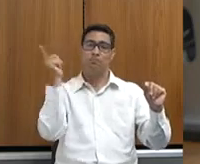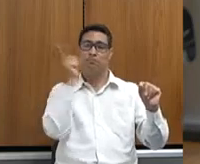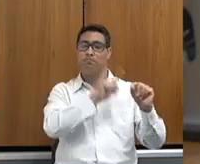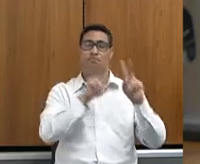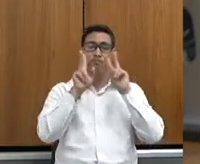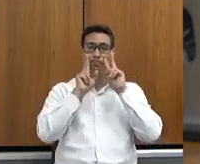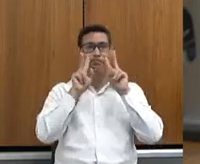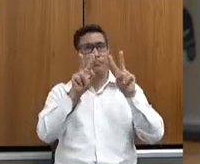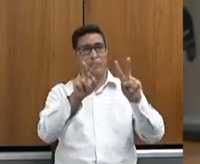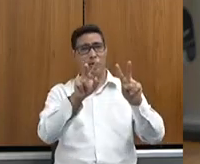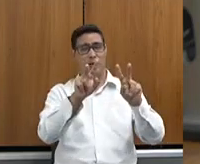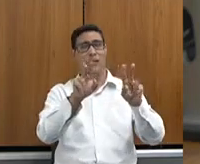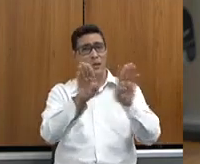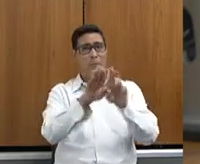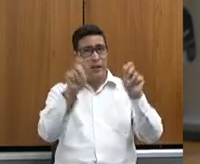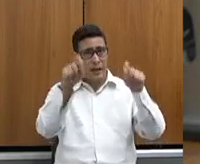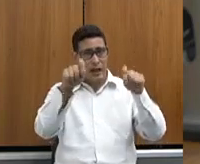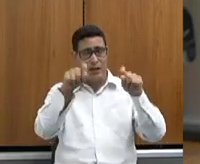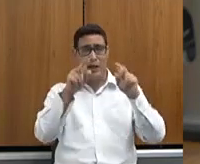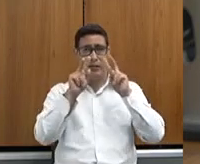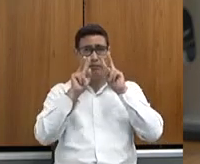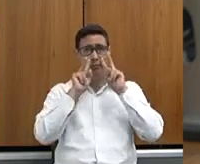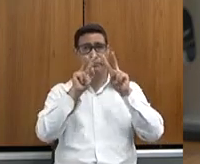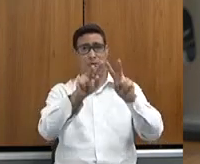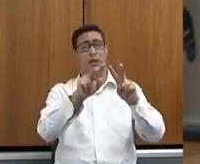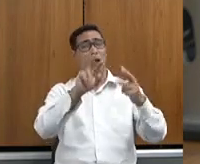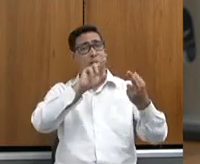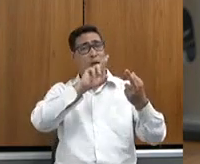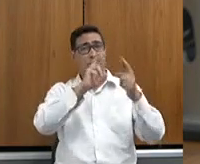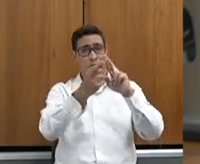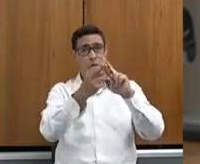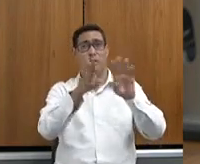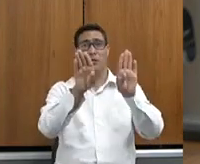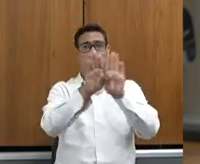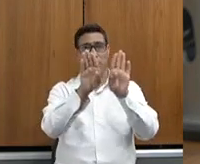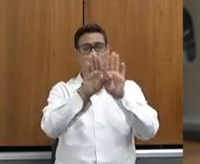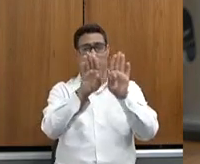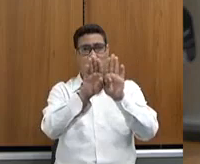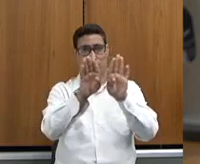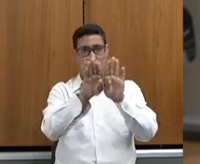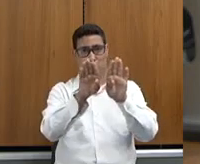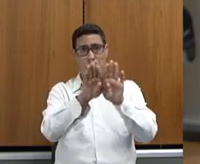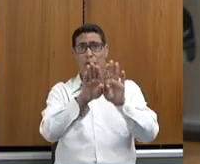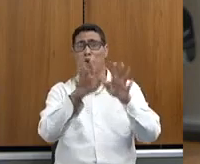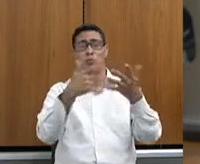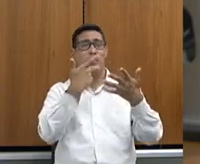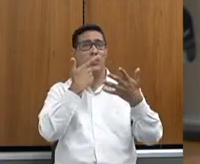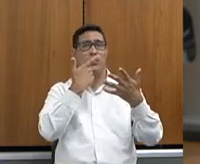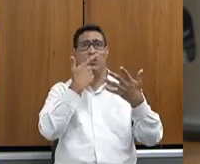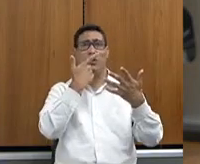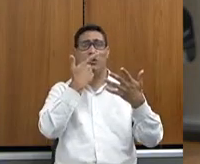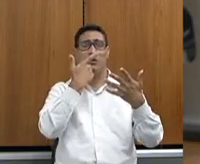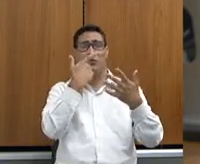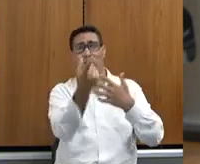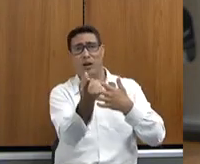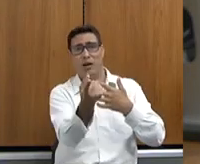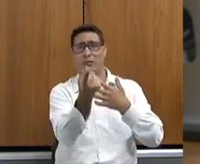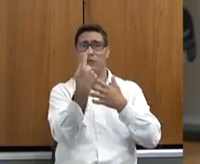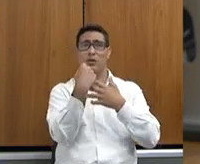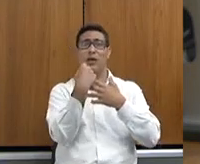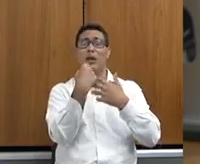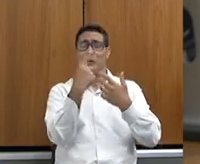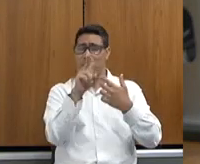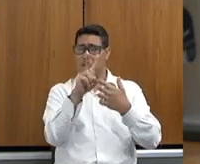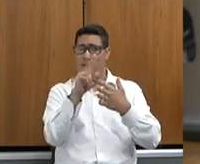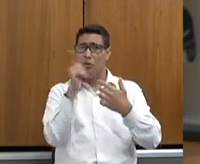e palpáveis, e sustentáveis também, não é coisa só de de vai e volta, não, é coisa que vai daí